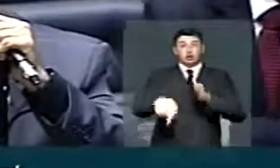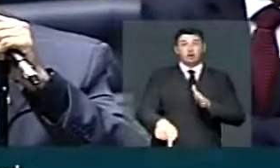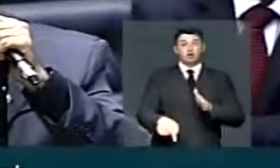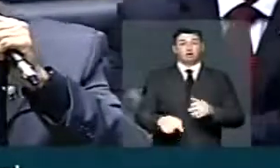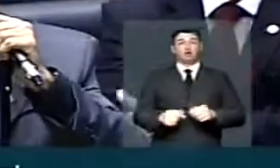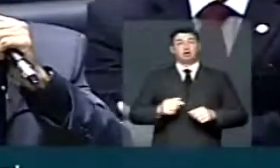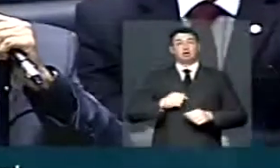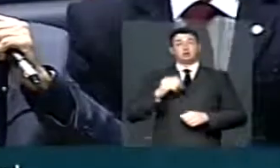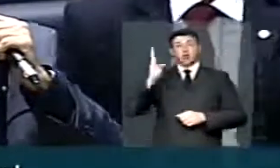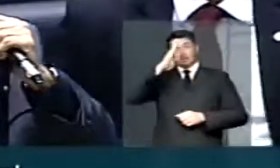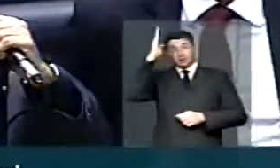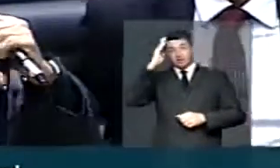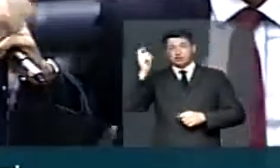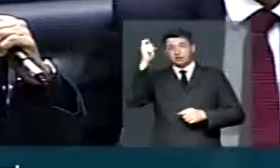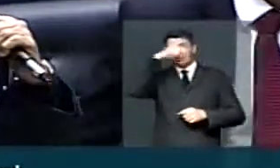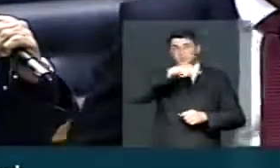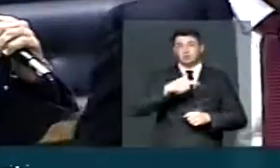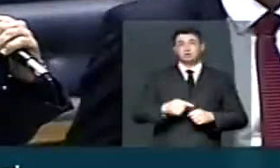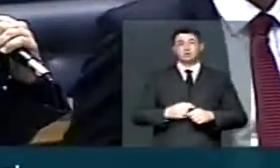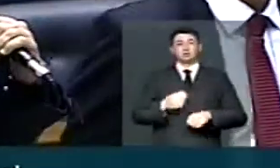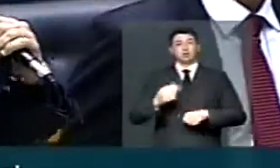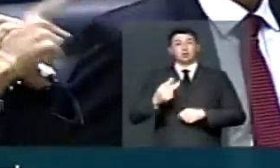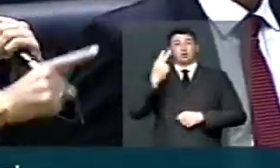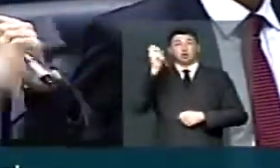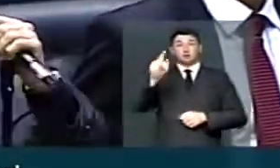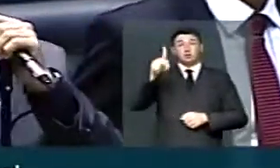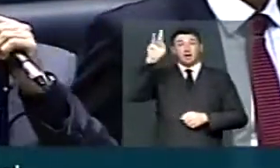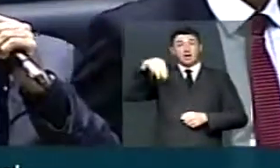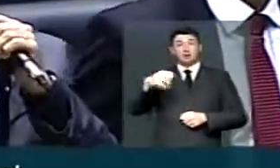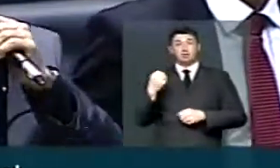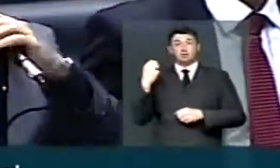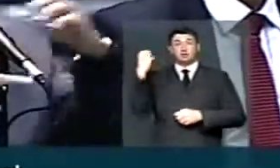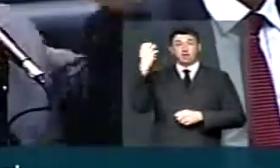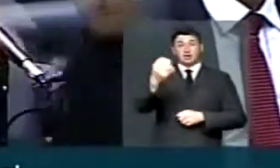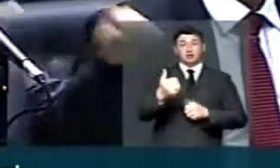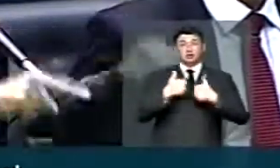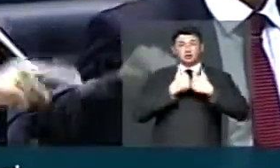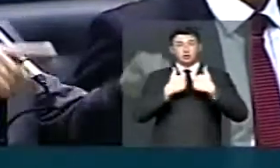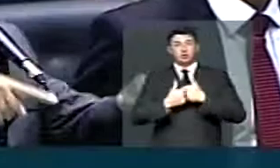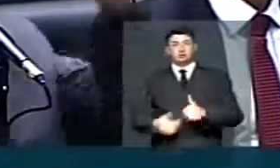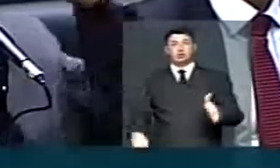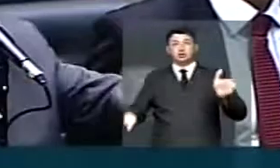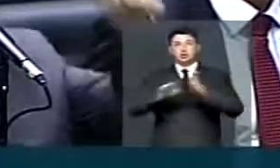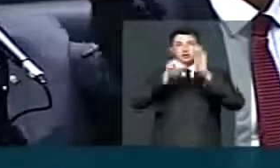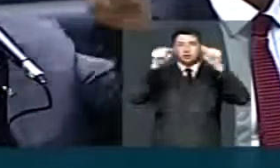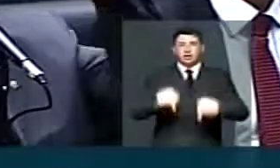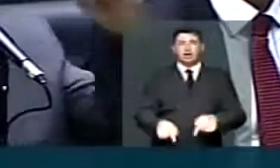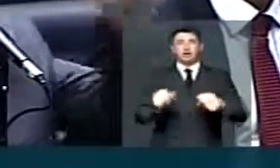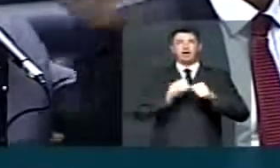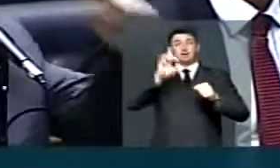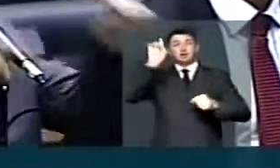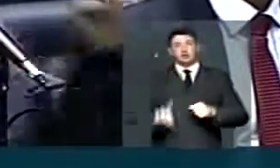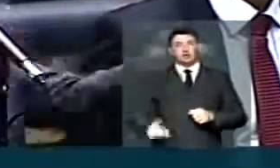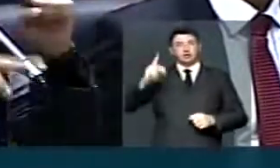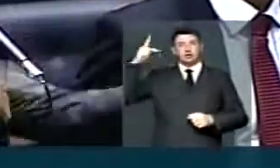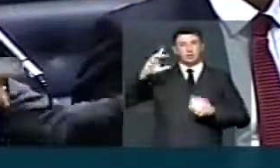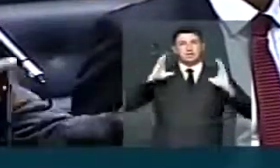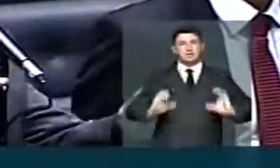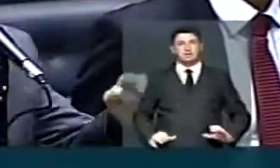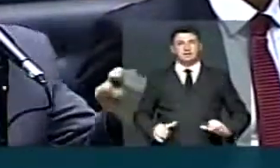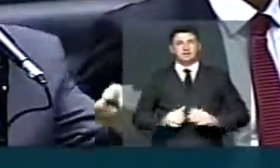gente que está passando dificuldades andando mais de 2 mil quilômetros de ônibus para vir aqui exercer o seu direito de